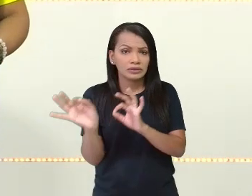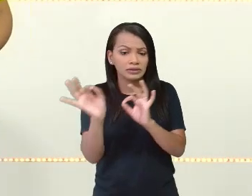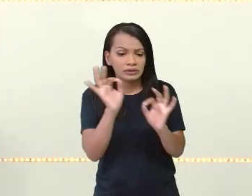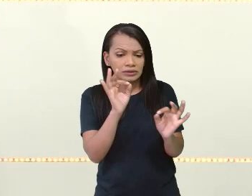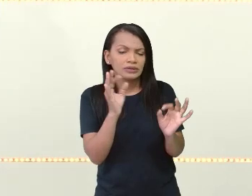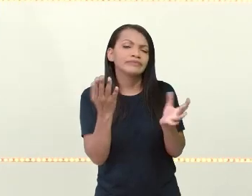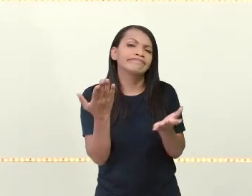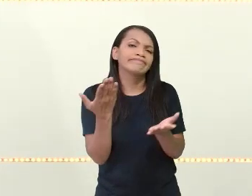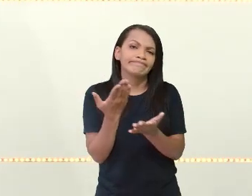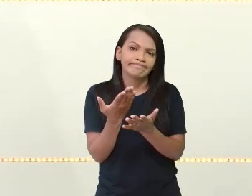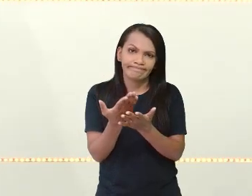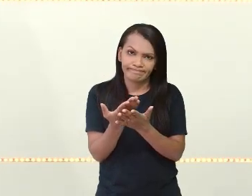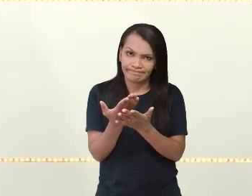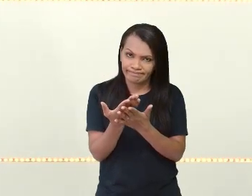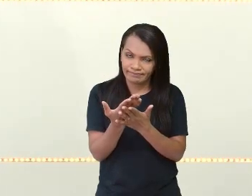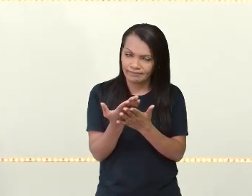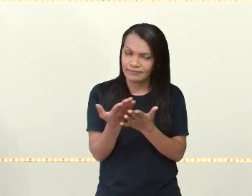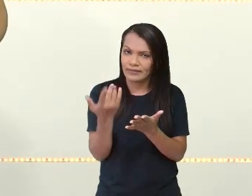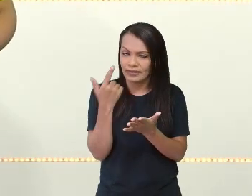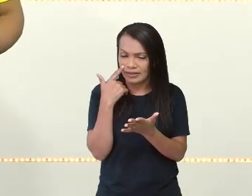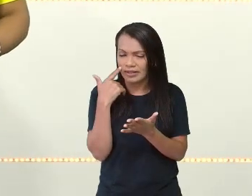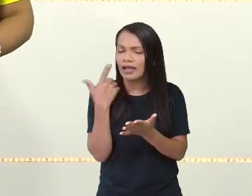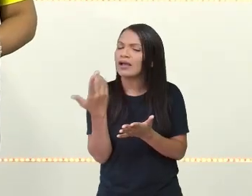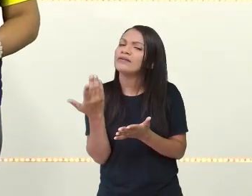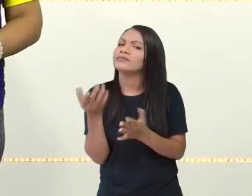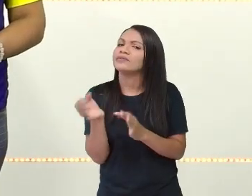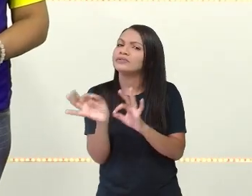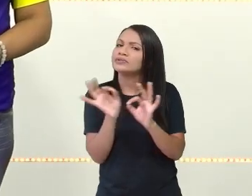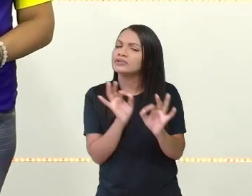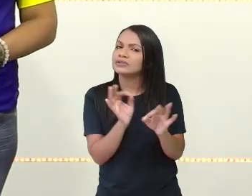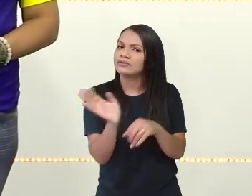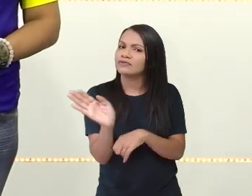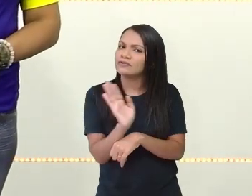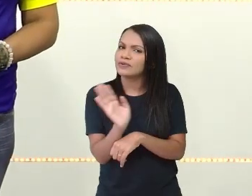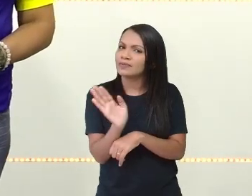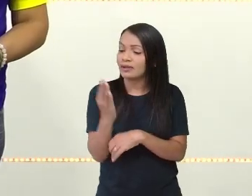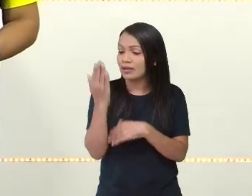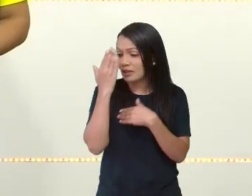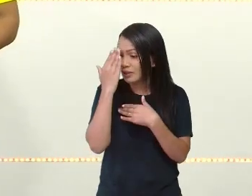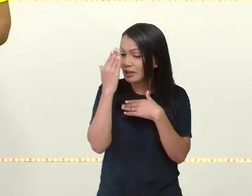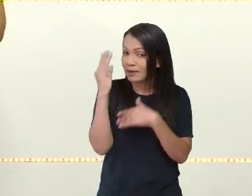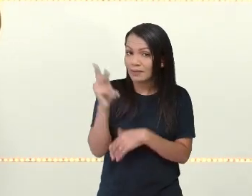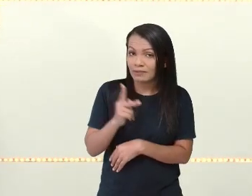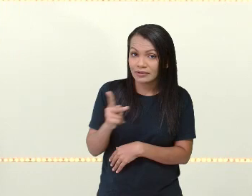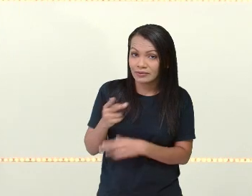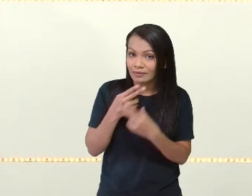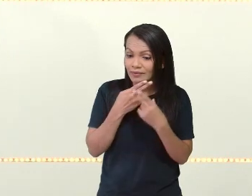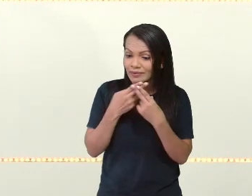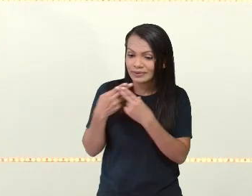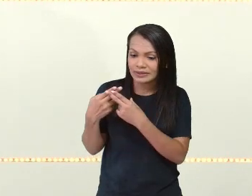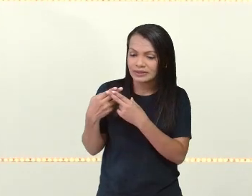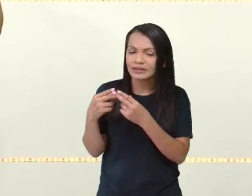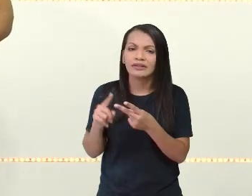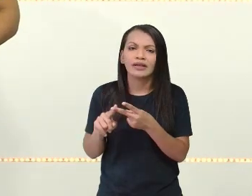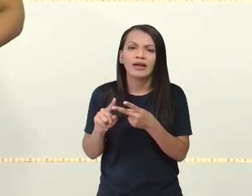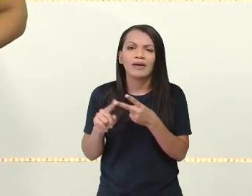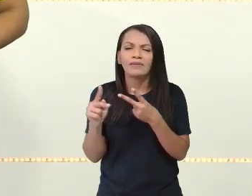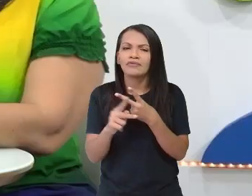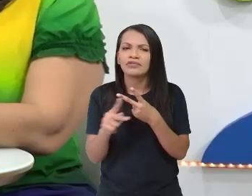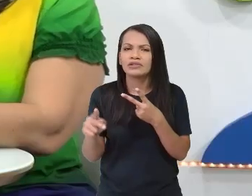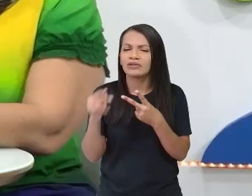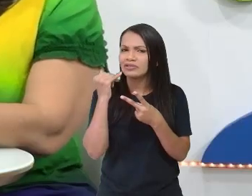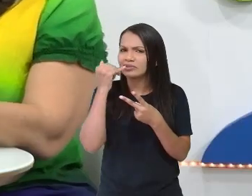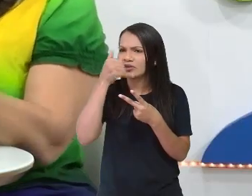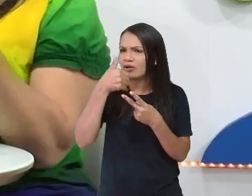quero agradecer as minhas amigas de todo dia, a participação, a professora Iris Diana, a professora Josiane,